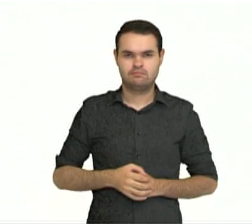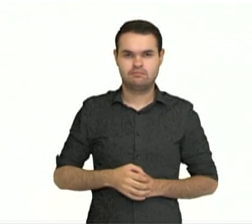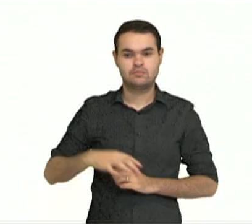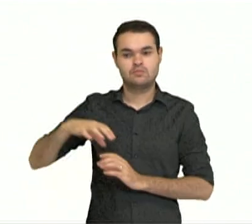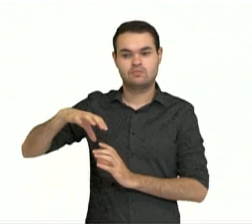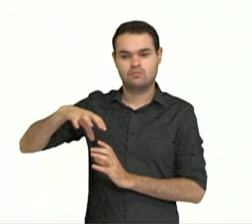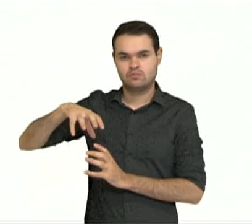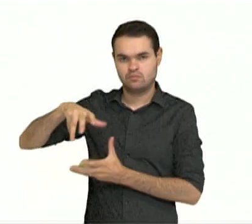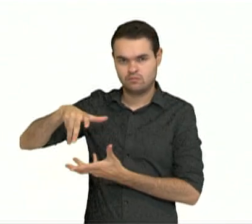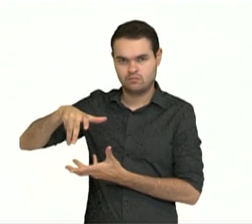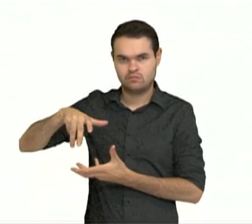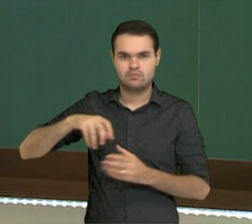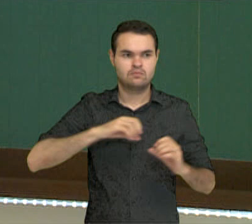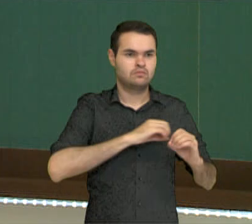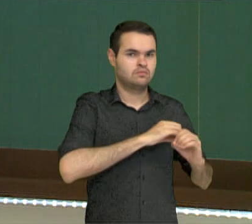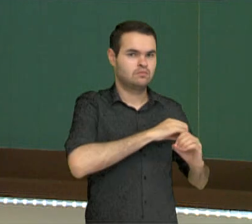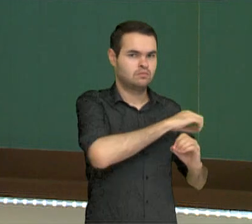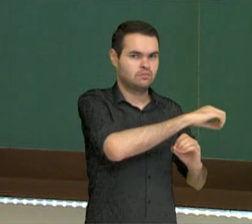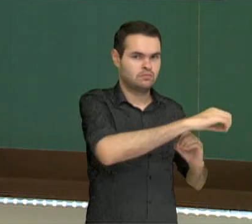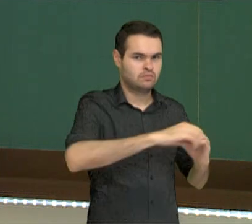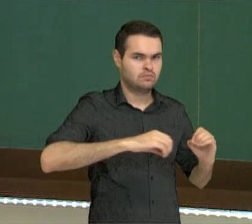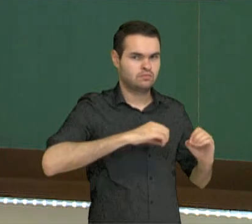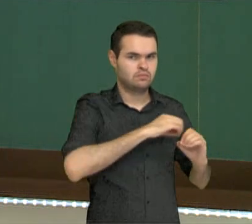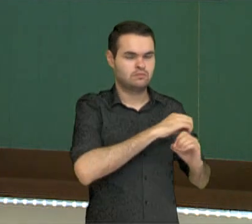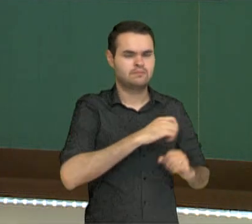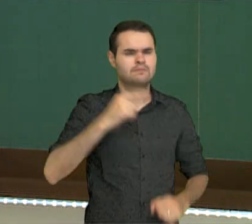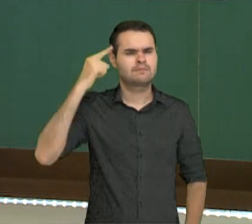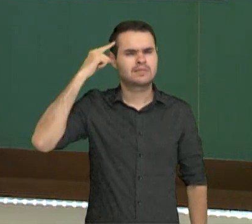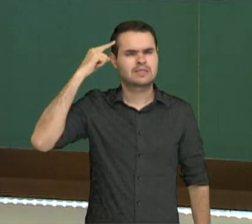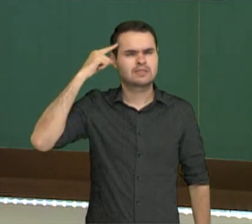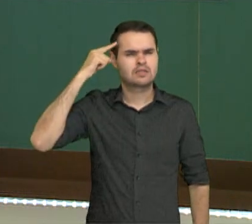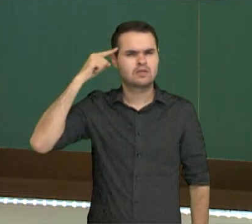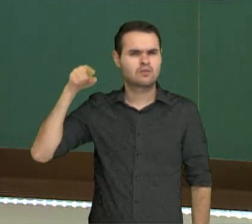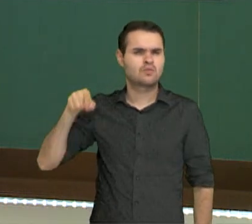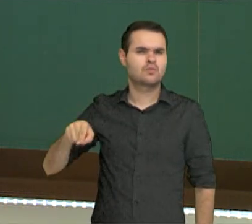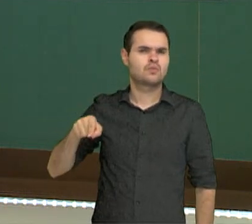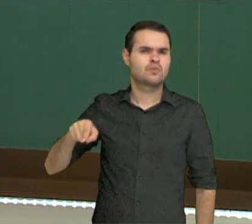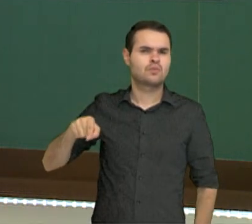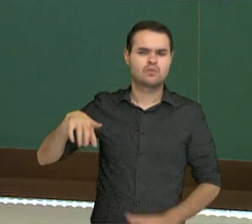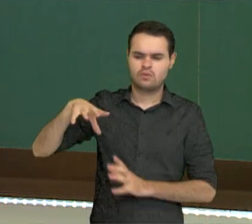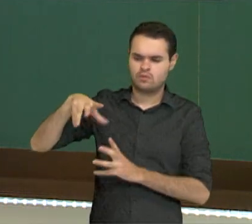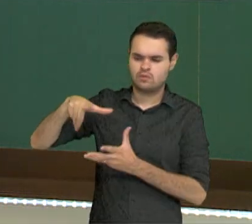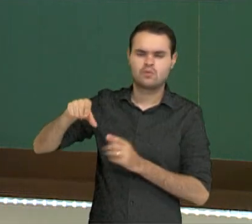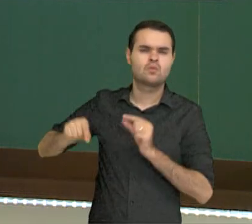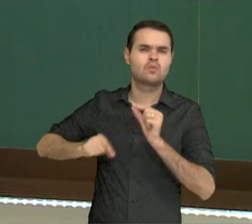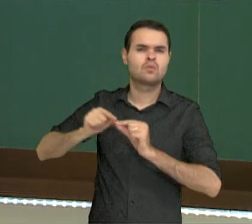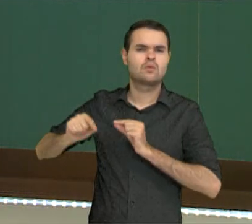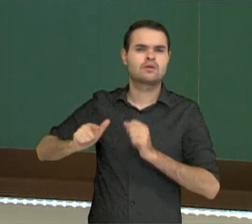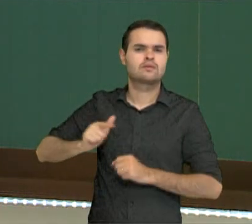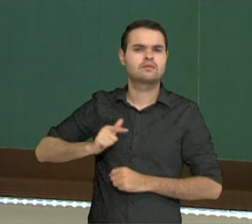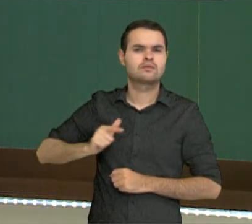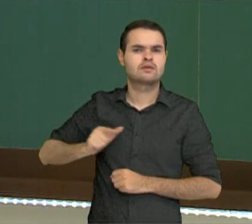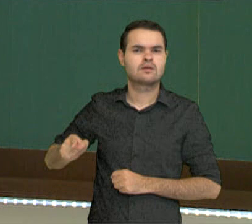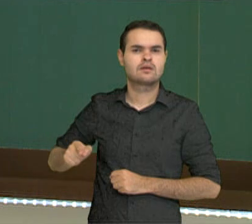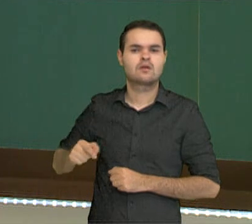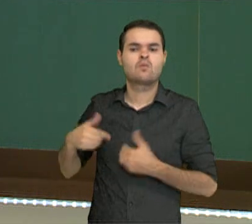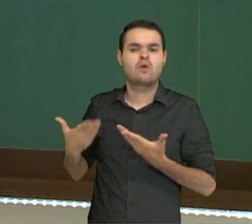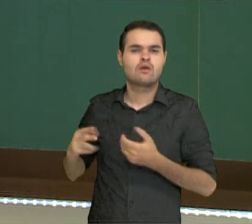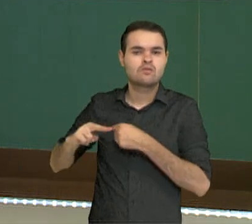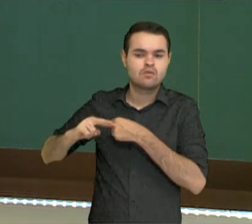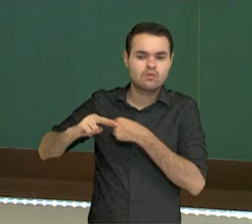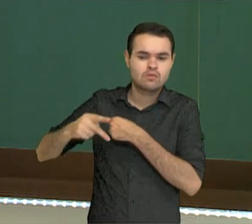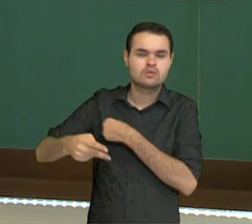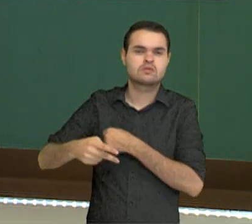rotação e a translação. Pensando no movimento de rotação, o nós temos como principais consequências?